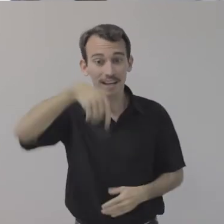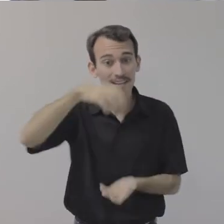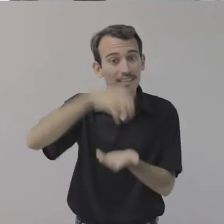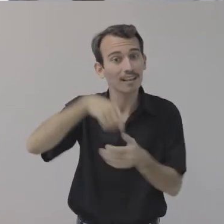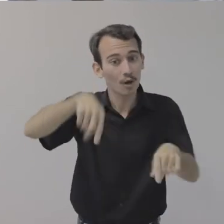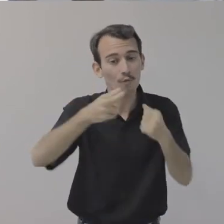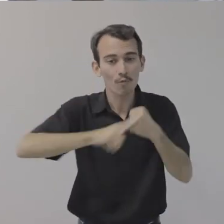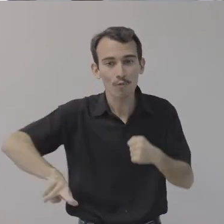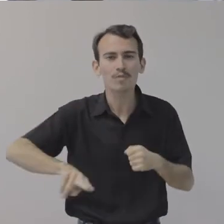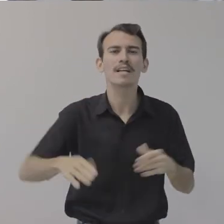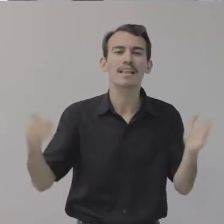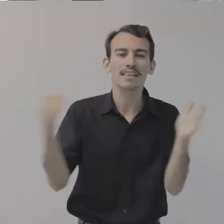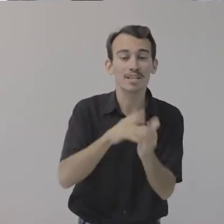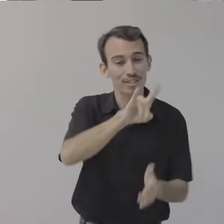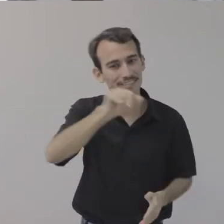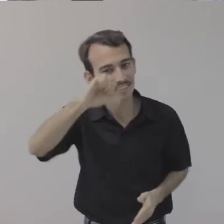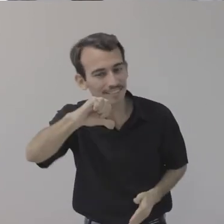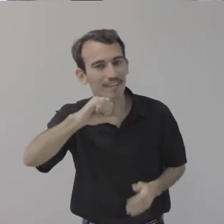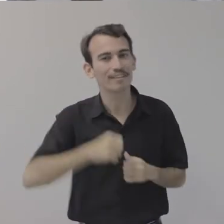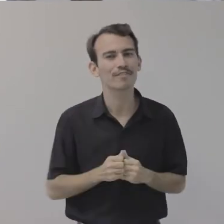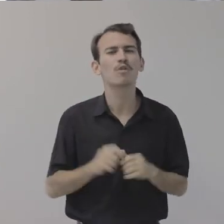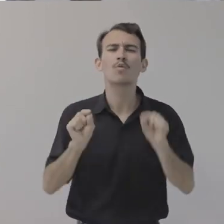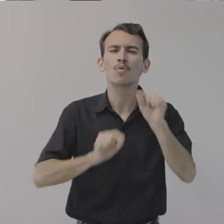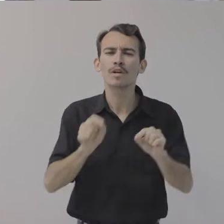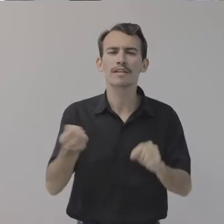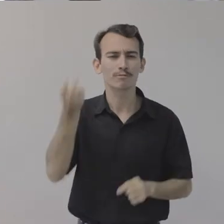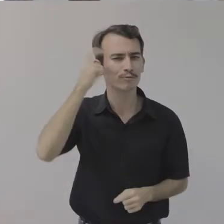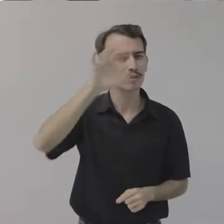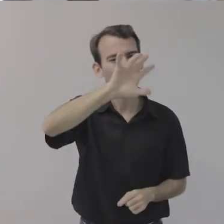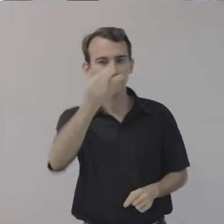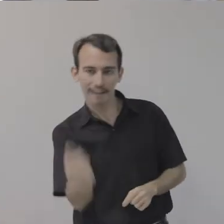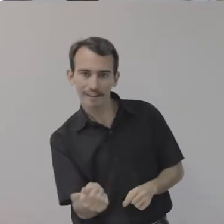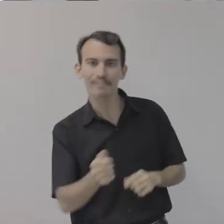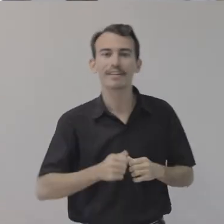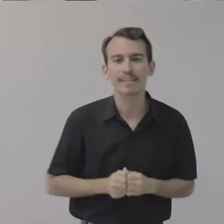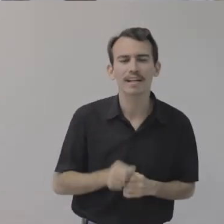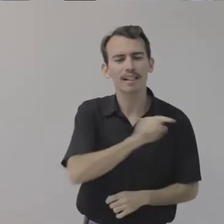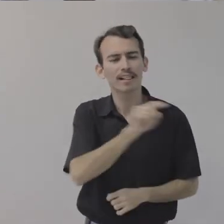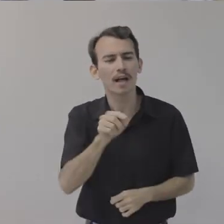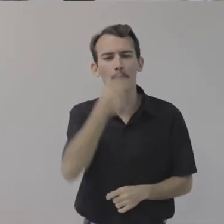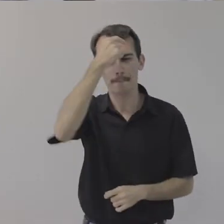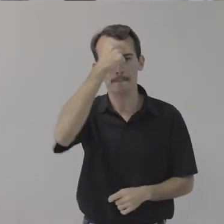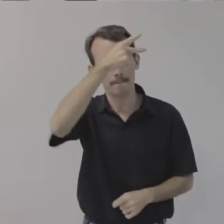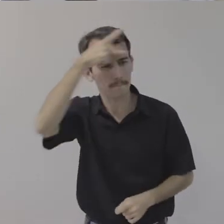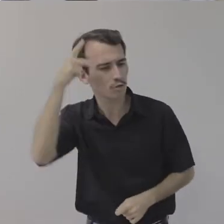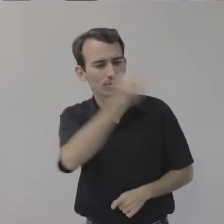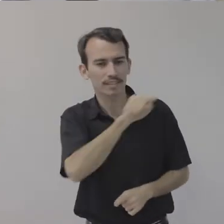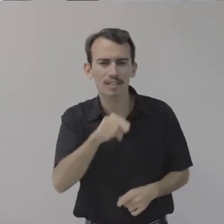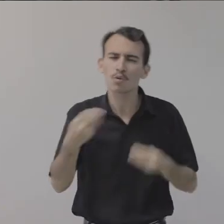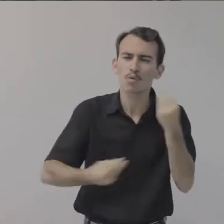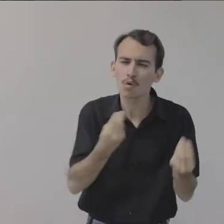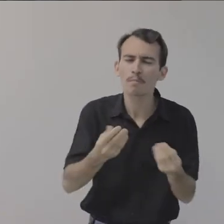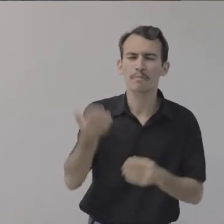setembro, quem passa por aqui pode conferir a exposição Africanidades e seus zeladores, identidades, religiosidades e patrimônio cultural.